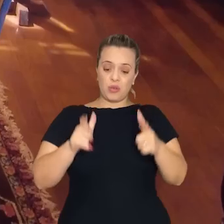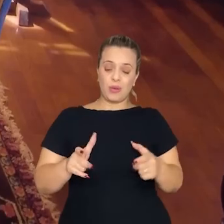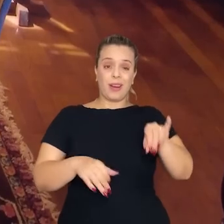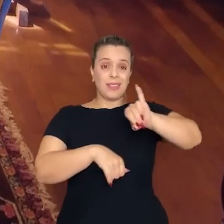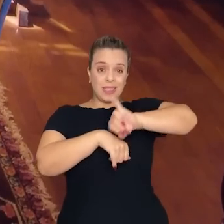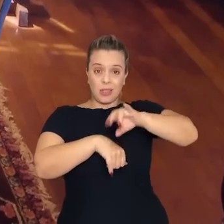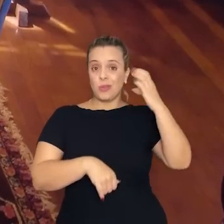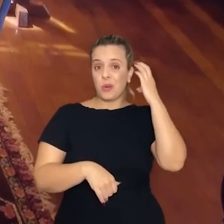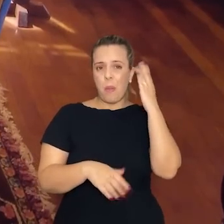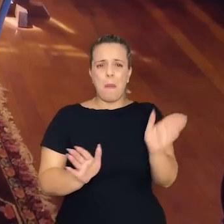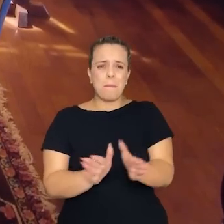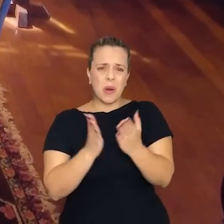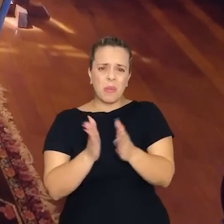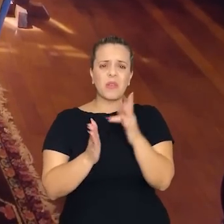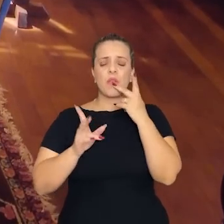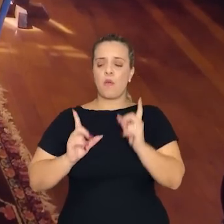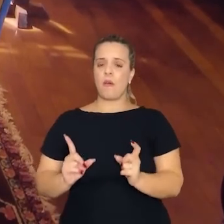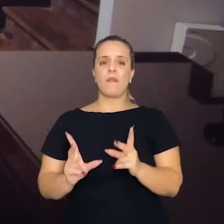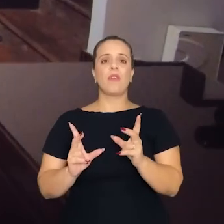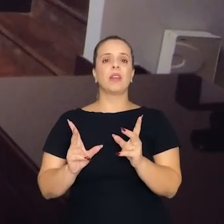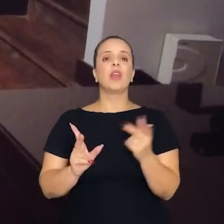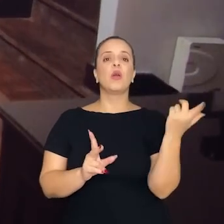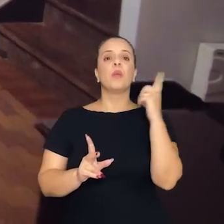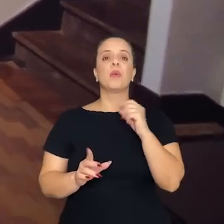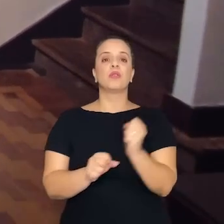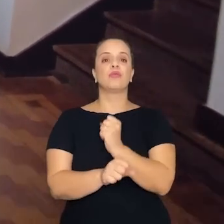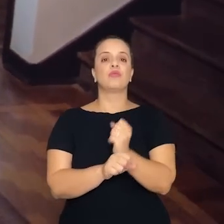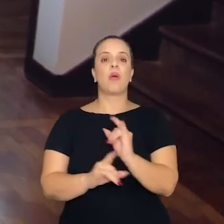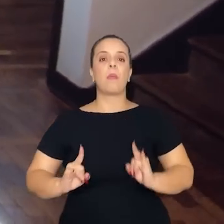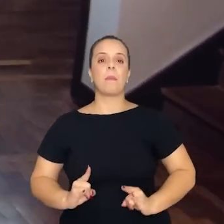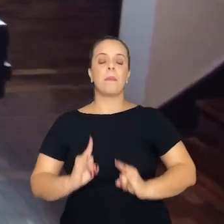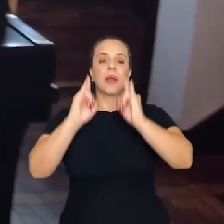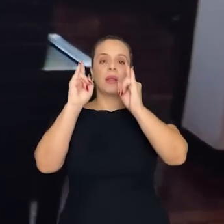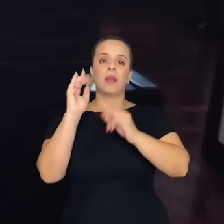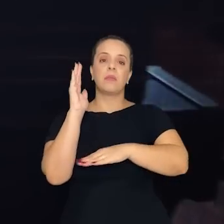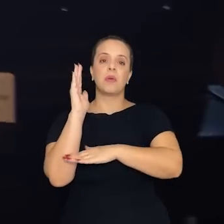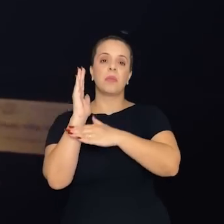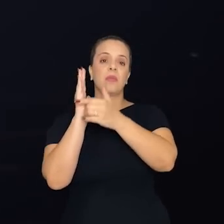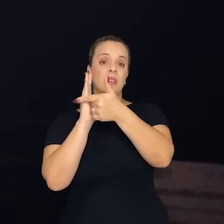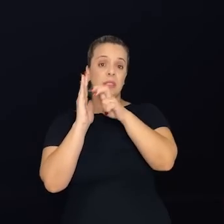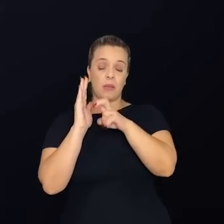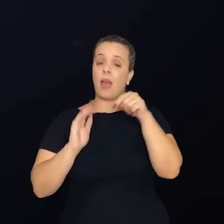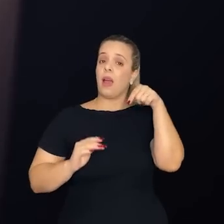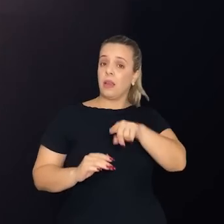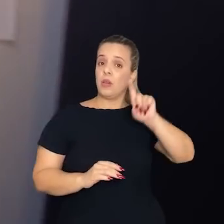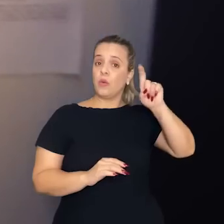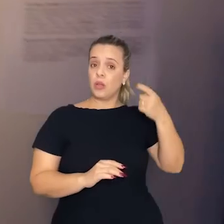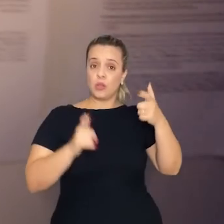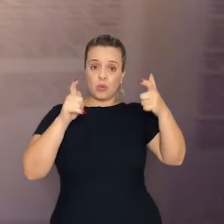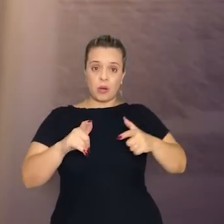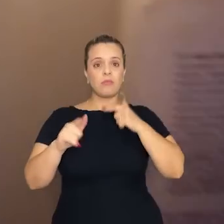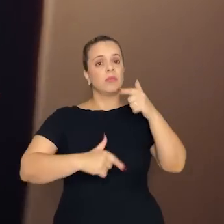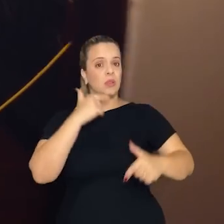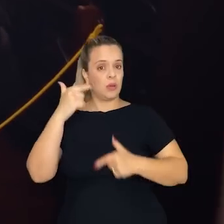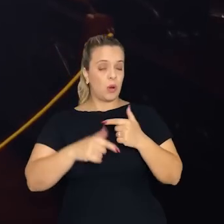Cuiabá, para fazer um edifício de 25 andares. Aqui era o nosso escritório de trabalho, onde o